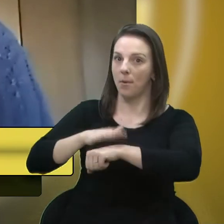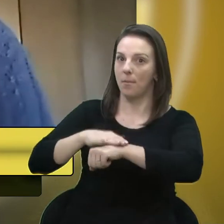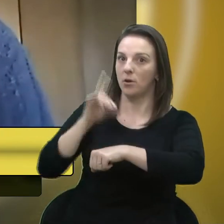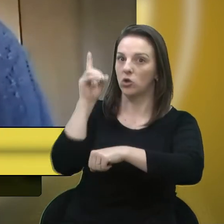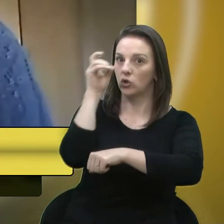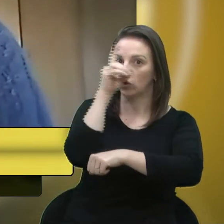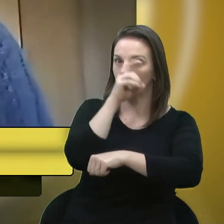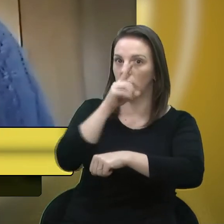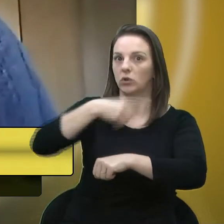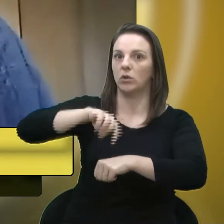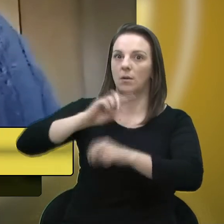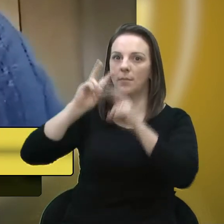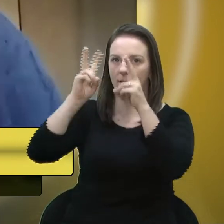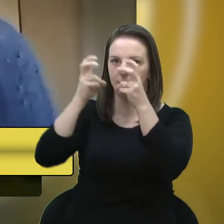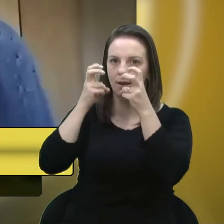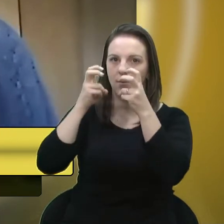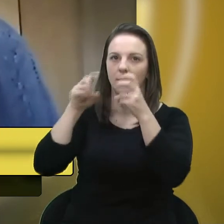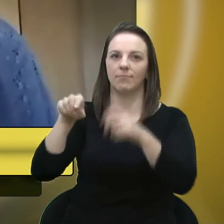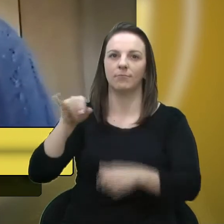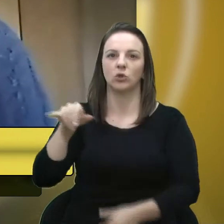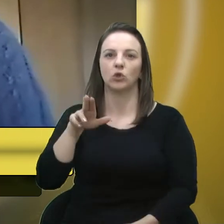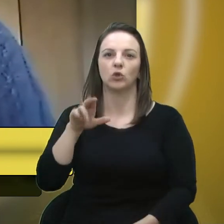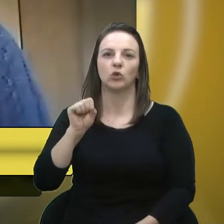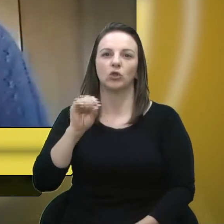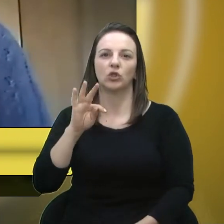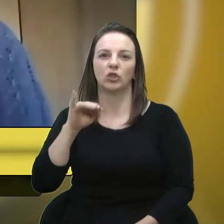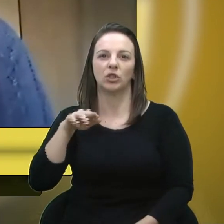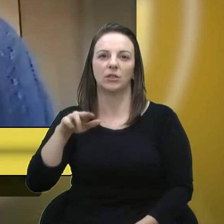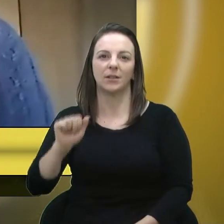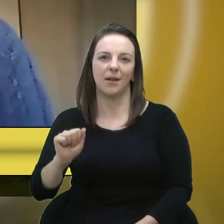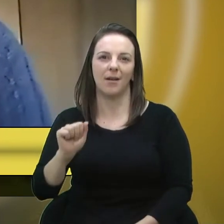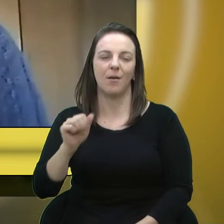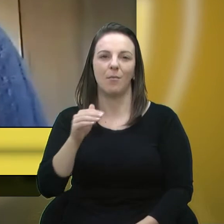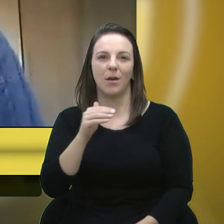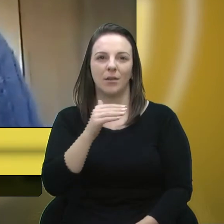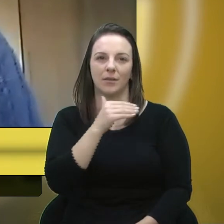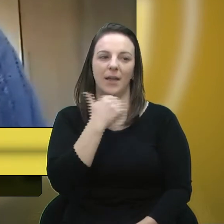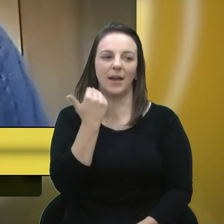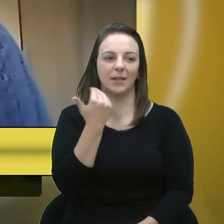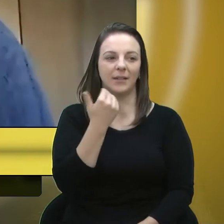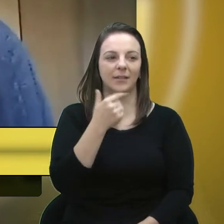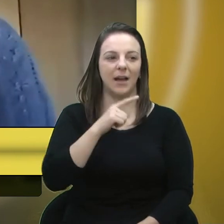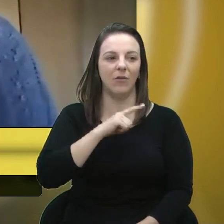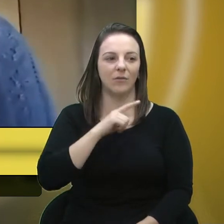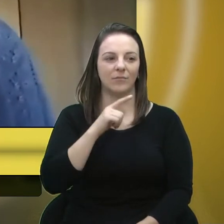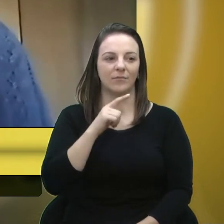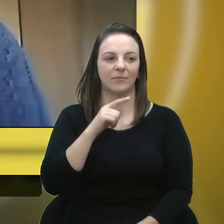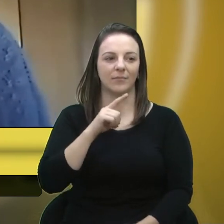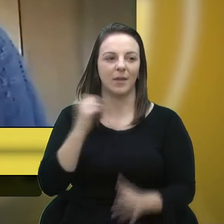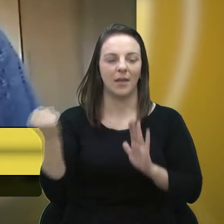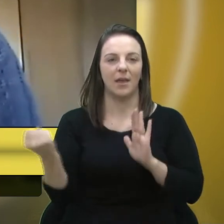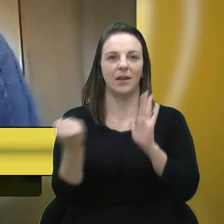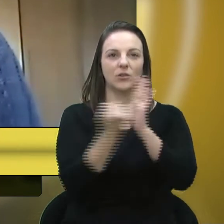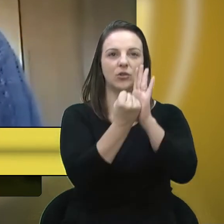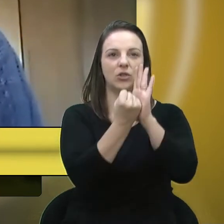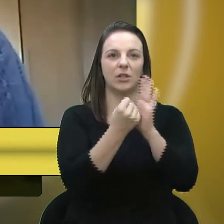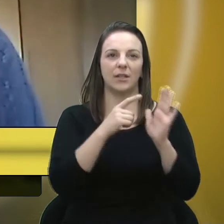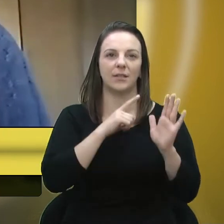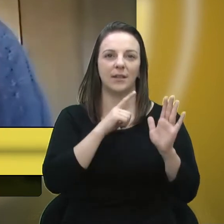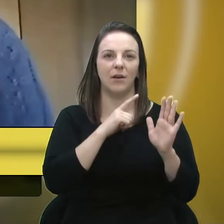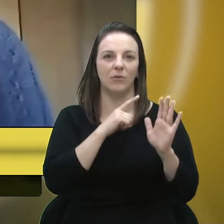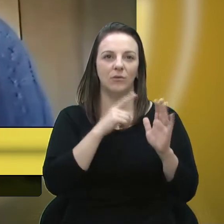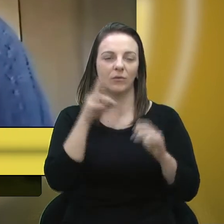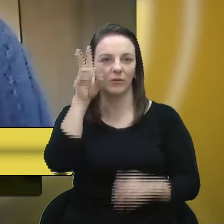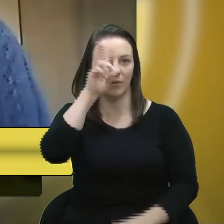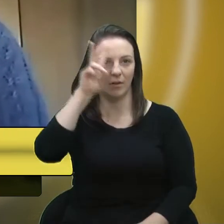Justina se foi, mas deixa muitas marcas, deixa muitas lembranças, e deixa com certeza, dentro de todos nós,